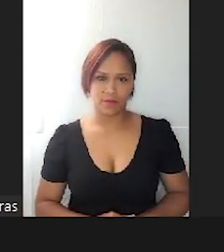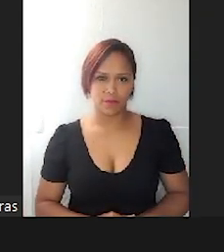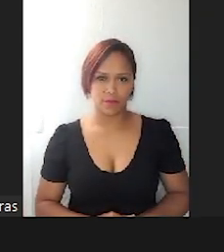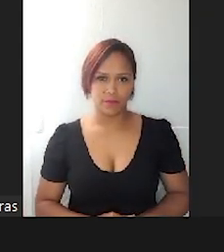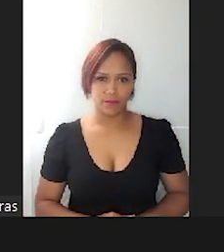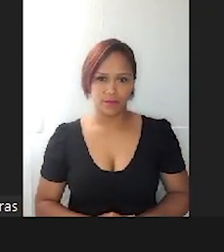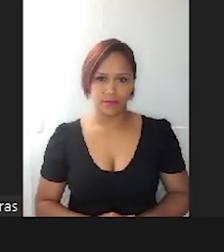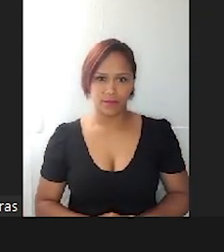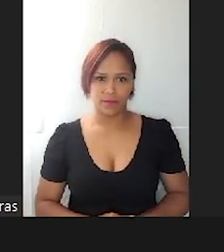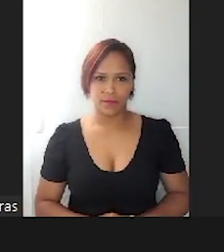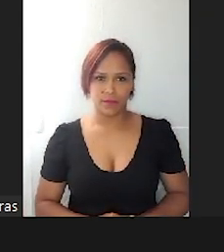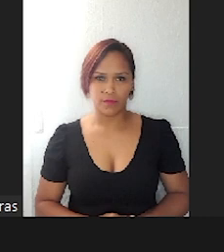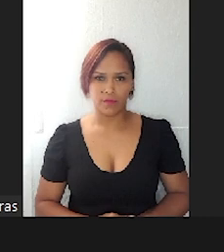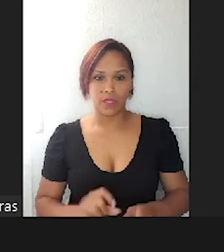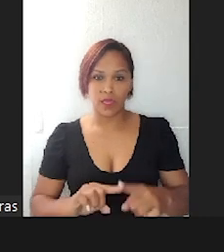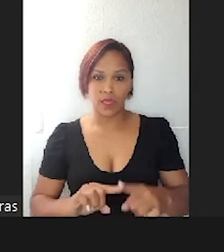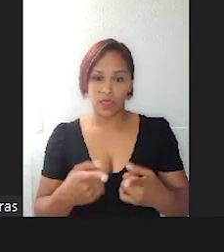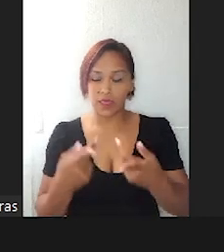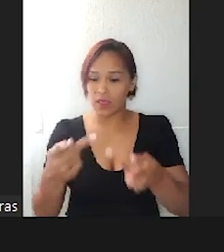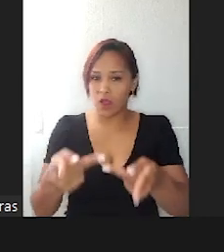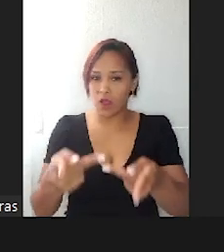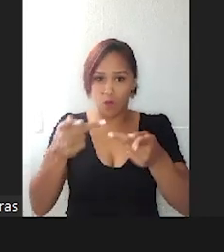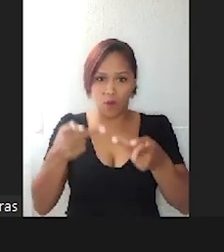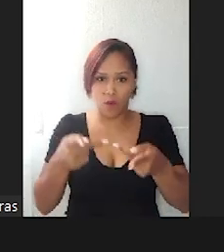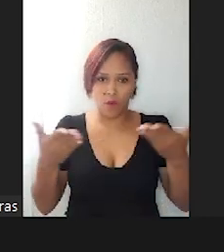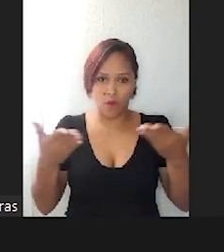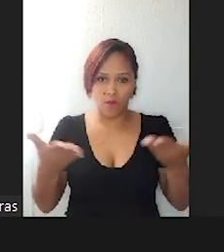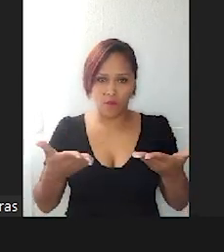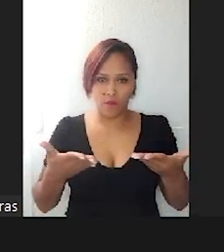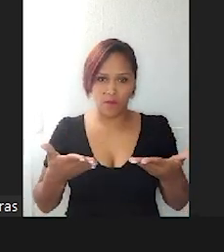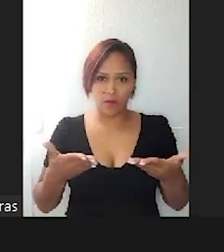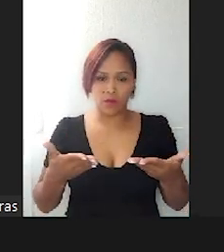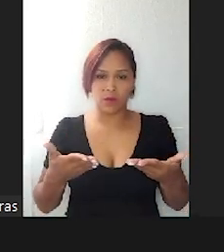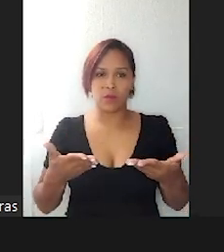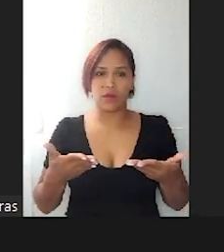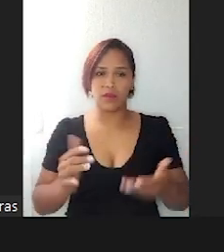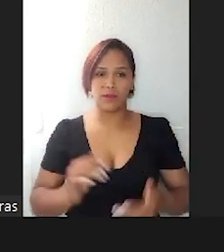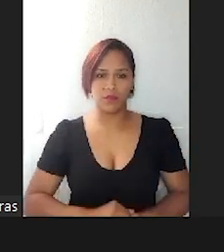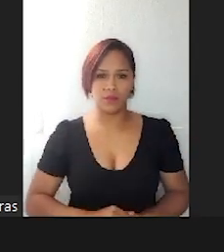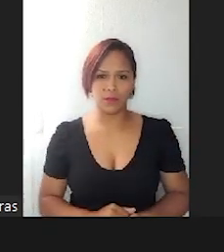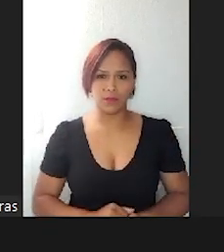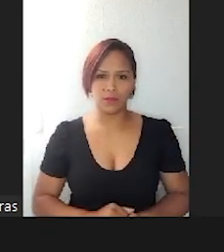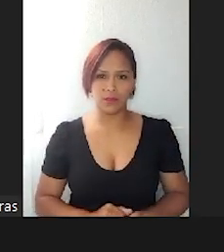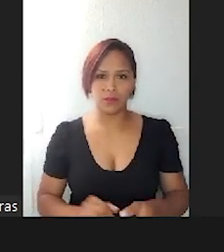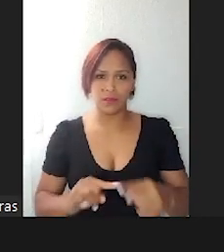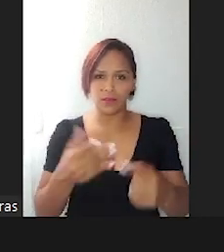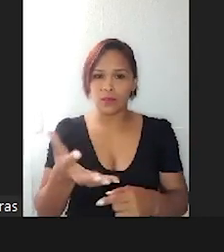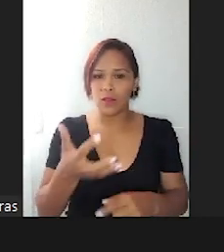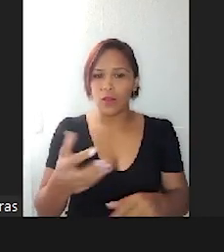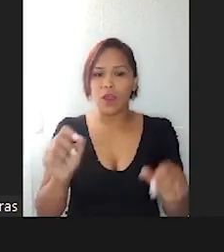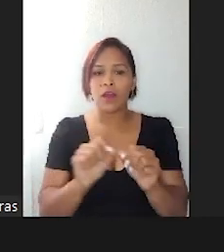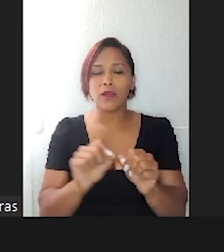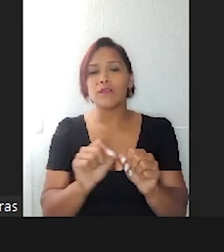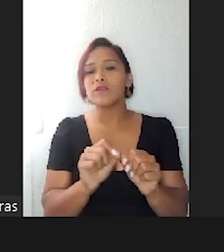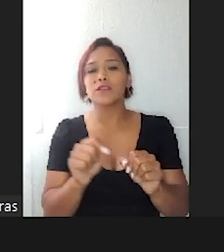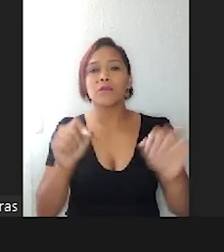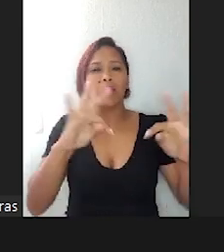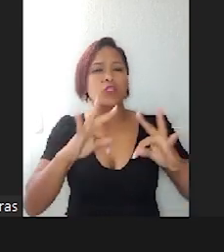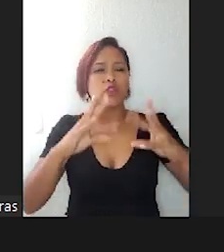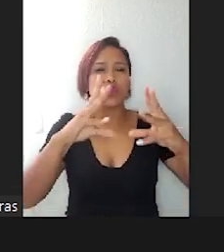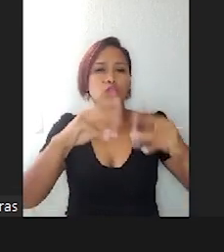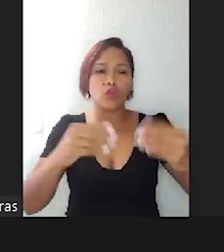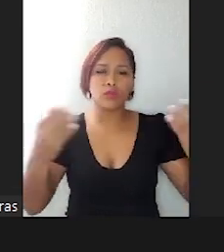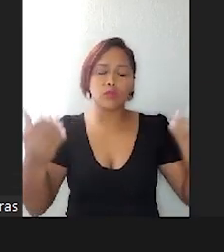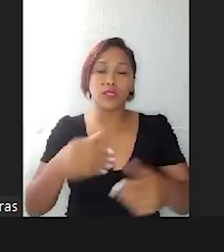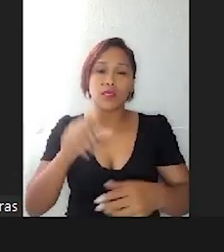então o convite que eu quero fazer pra vocês, assim, é esse,